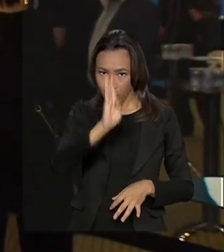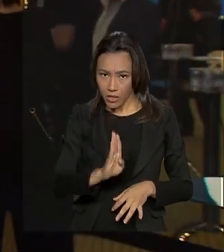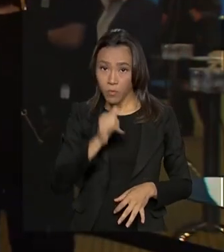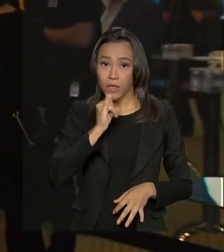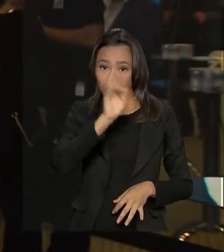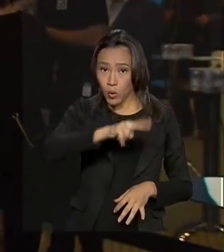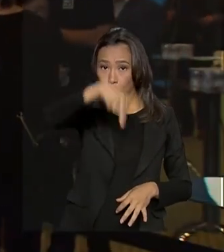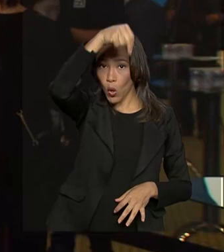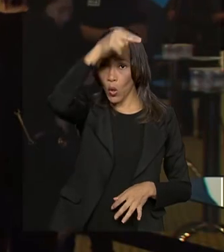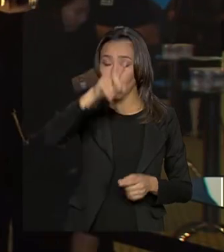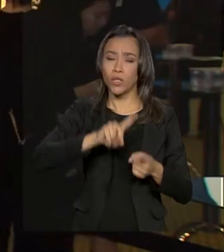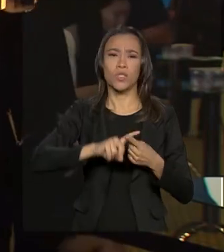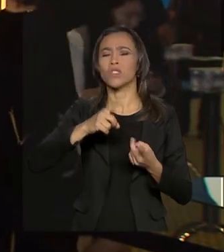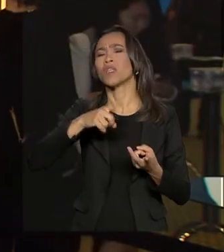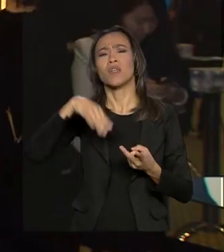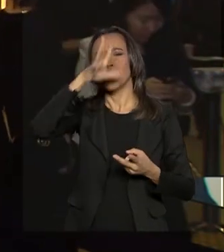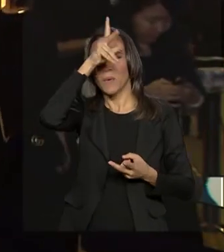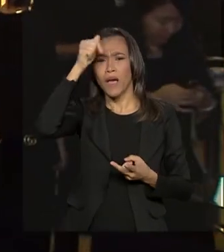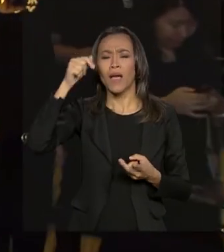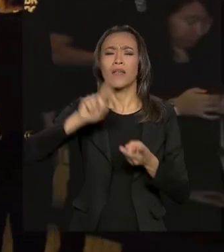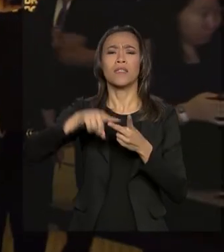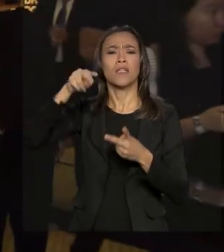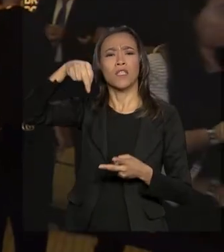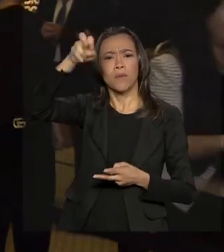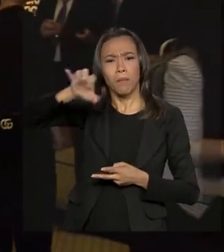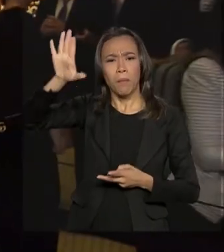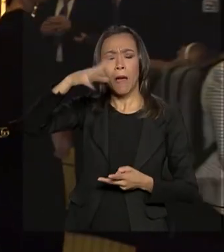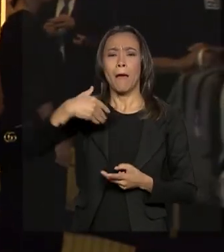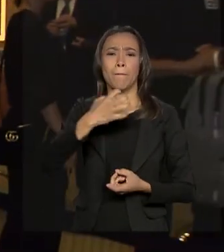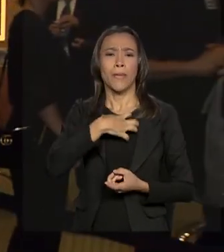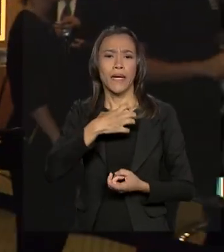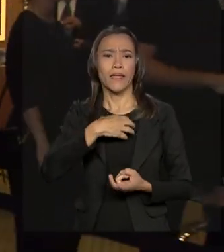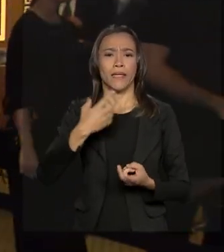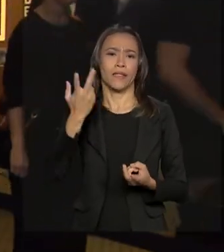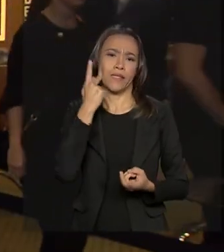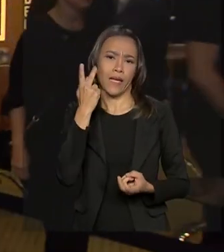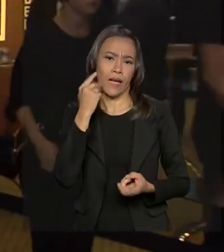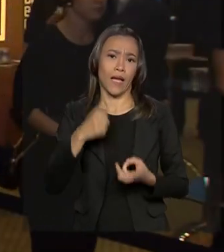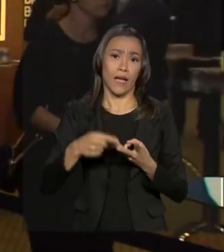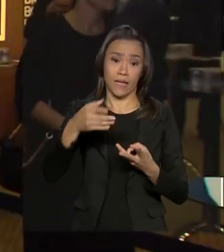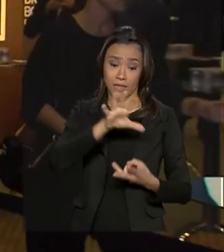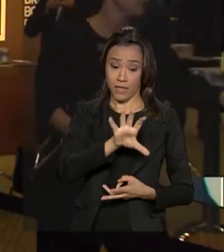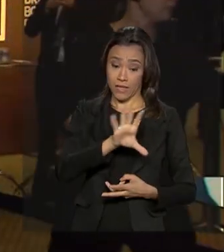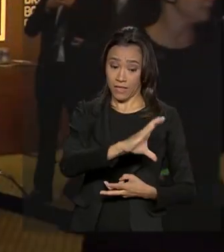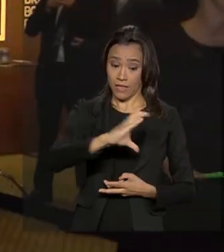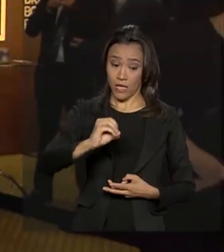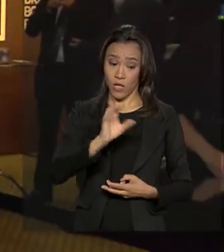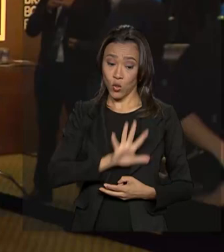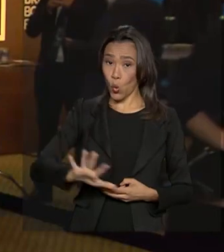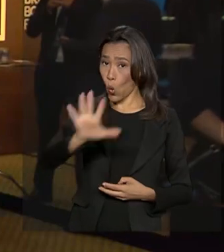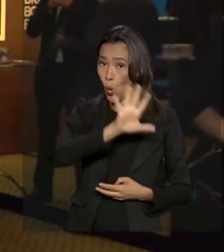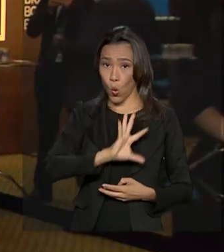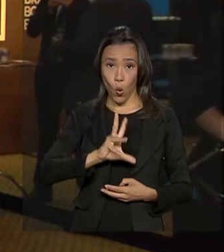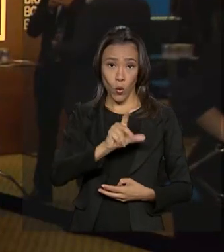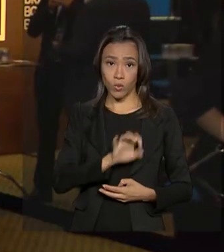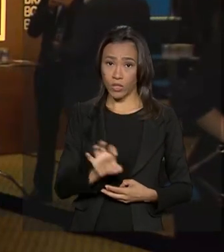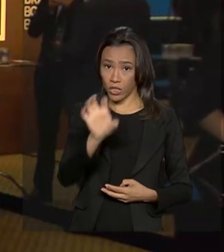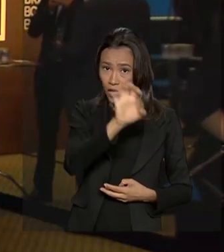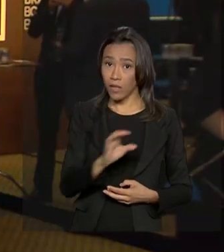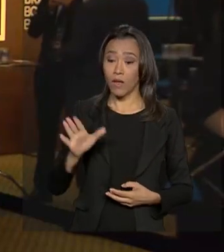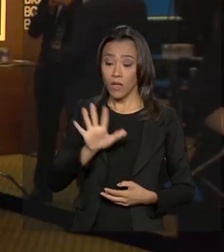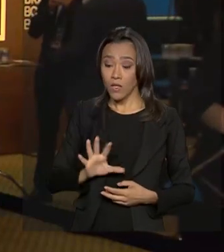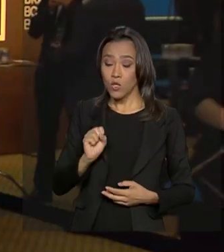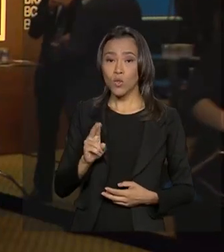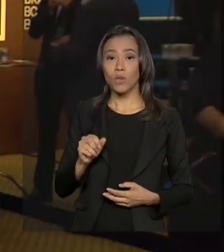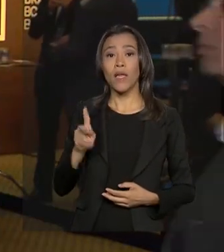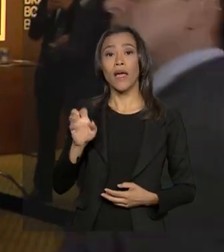Norte, Pará e Acre, no Nordeste, Bahia, Alagoas e Ceará, Centro-Oeste e todos os estados. Aqui no Sudeste